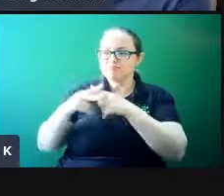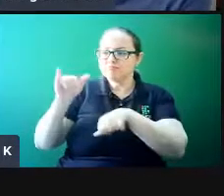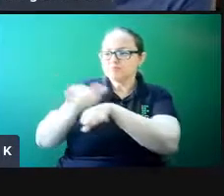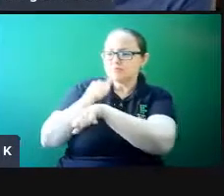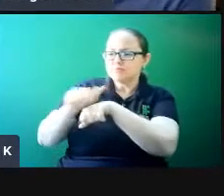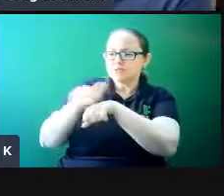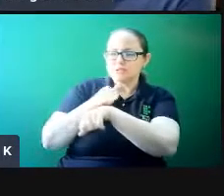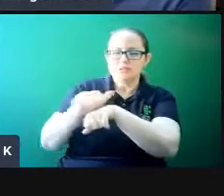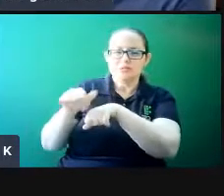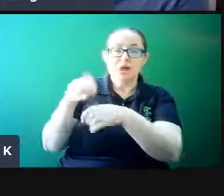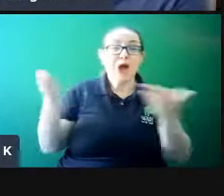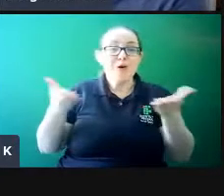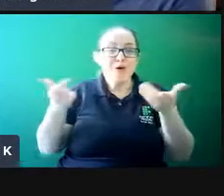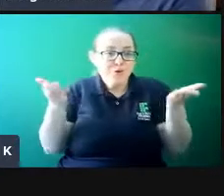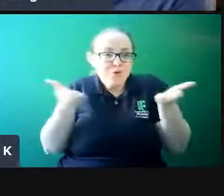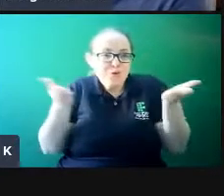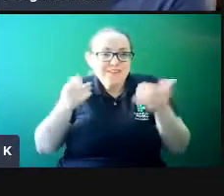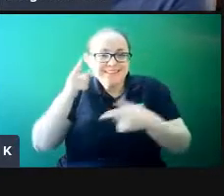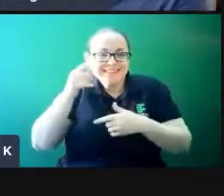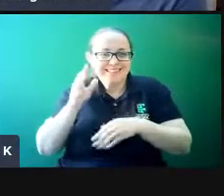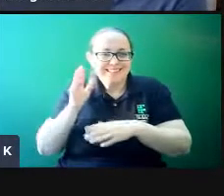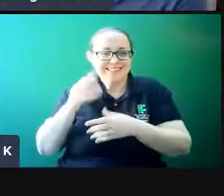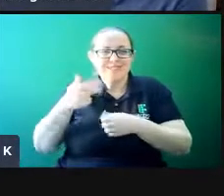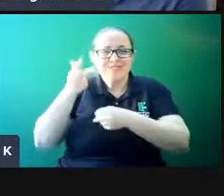StreamYard, que a gente está usando aqui hoje,